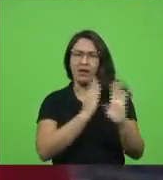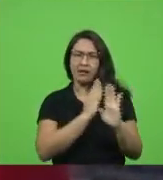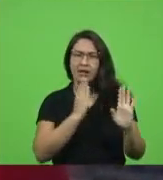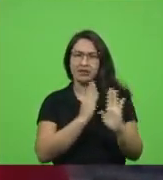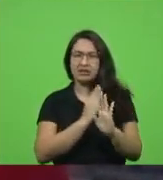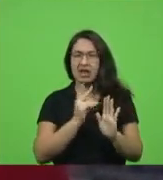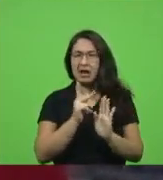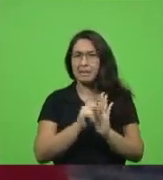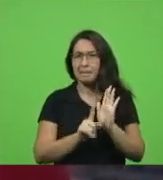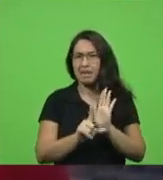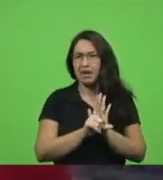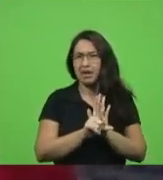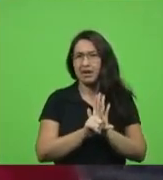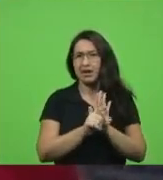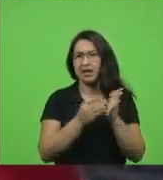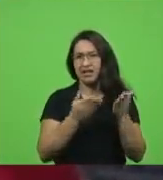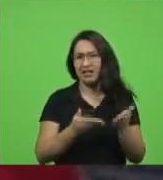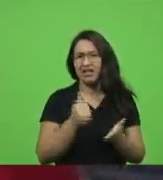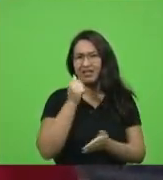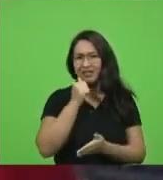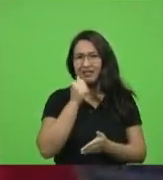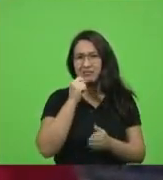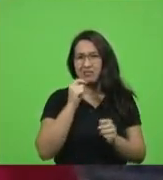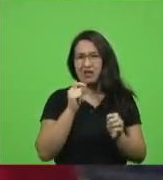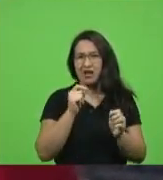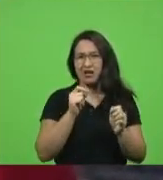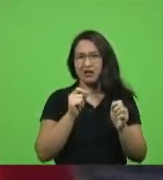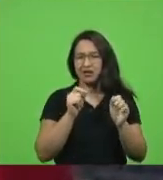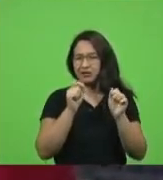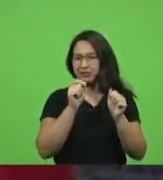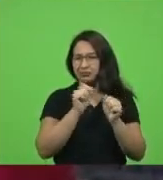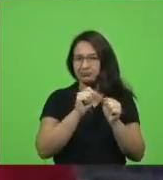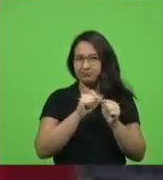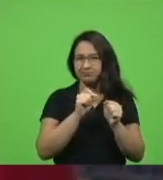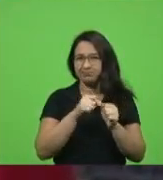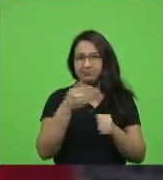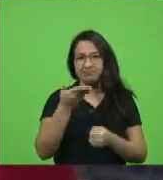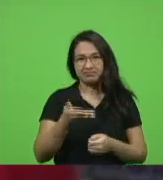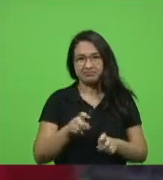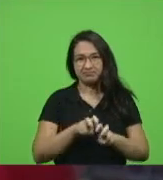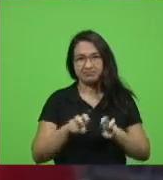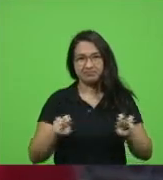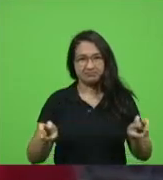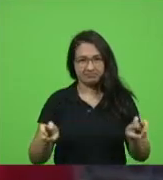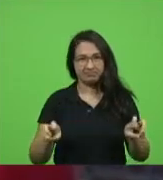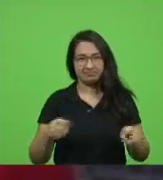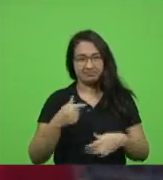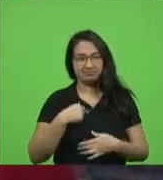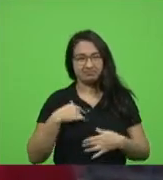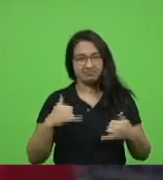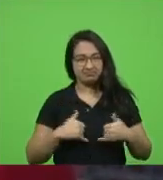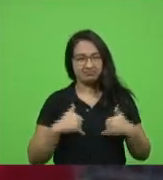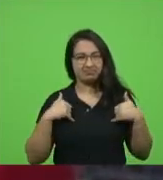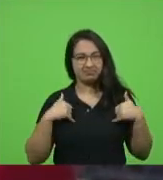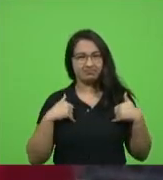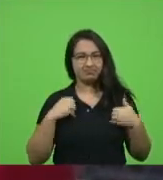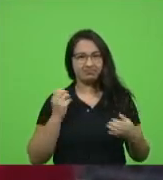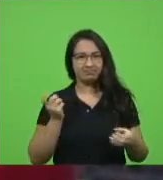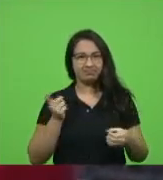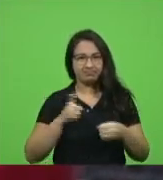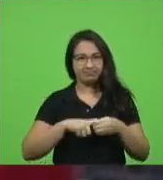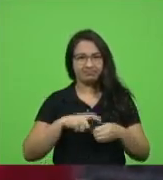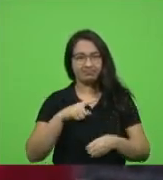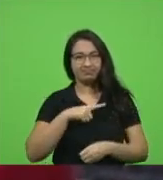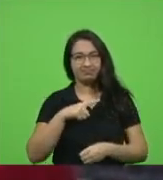que as mulheres têm feito aí na Assembleia a nossa bancada que muito me orgulha pertencer enfim a representação